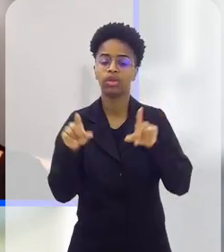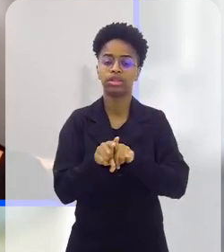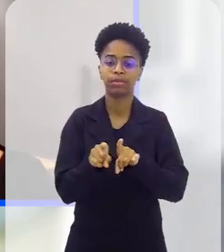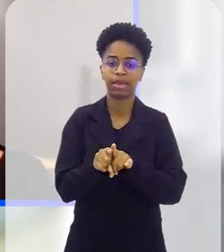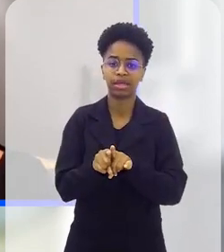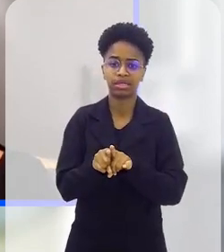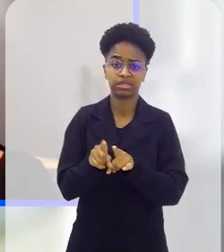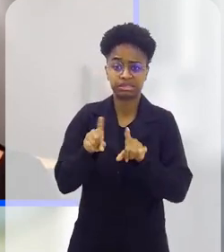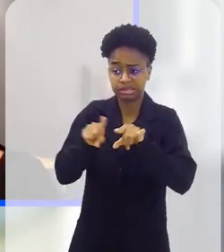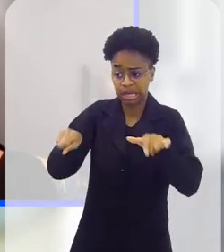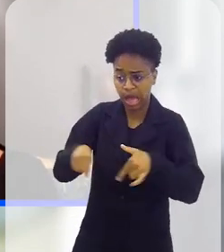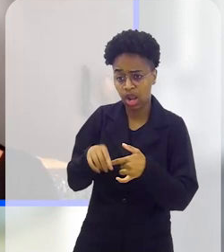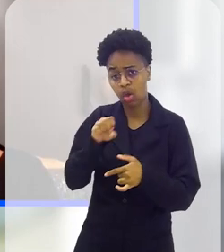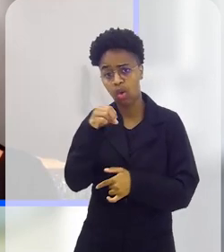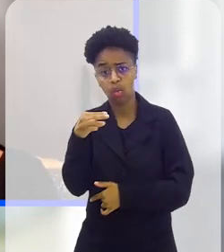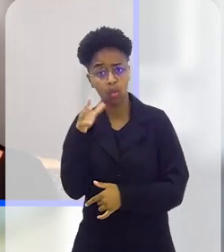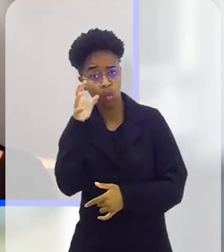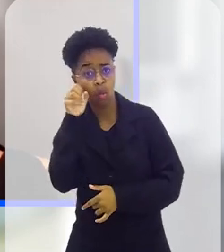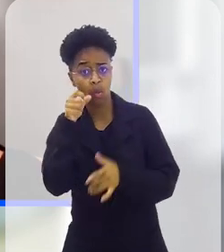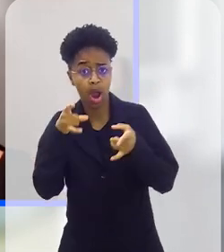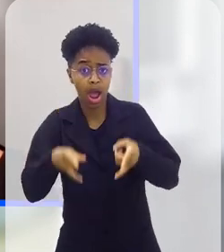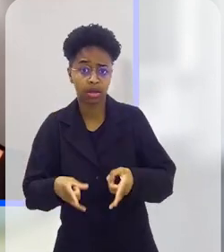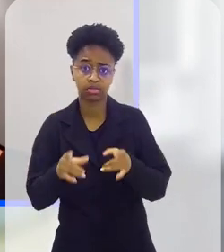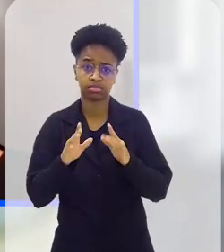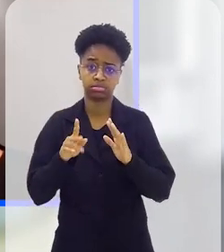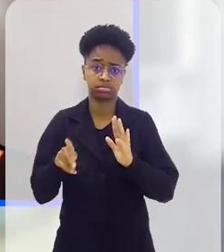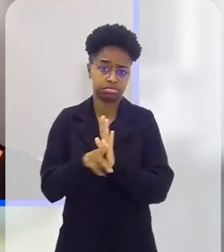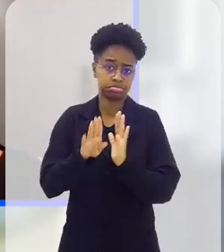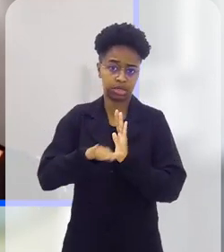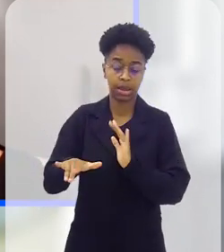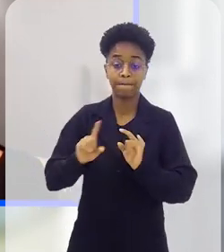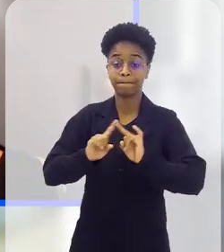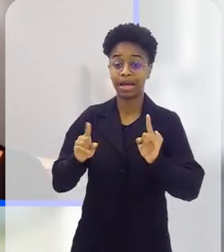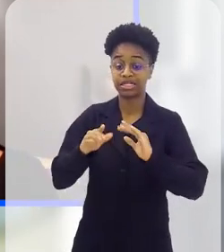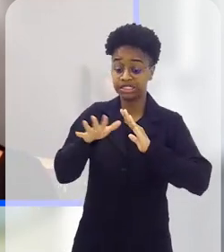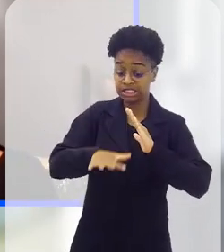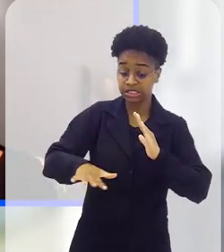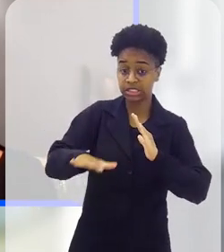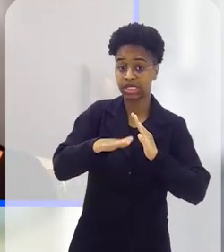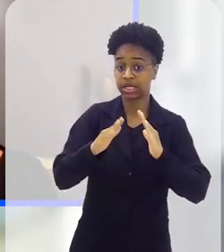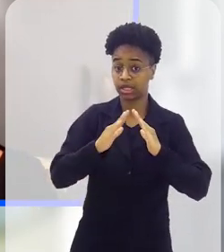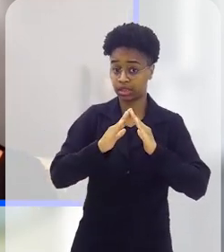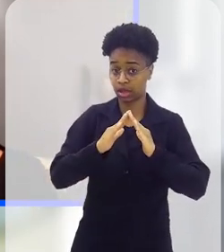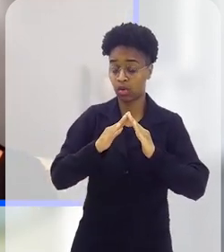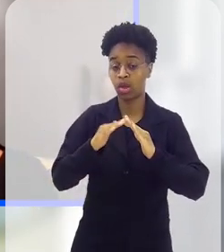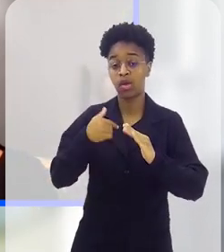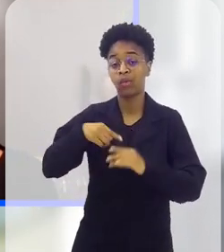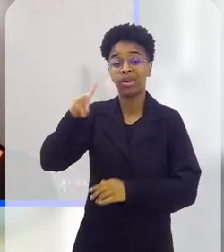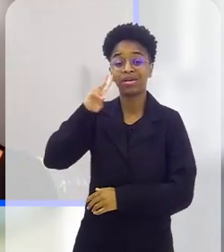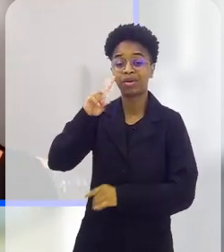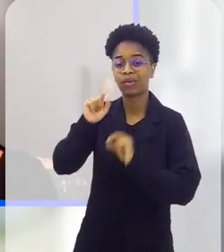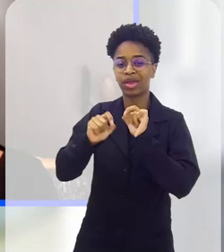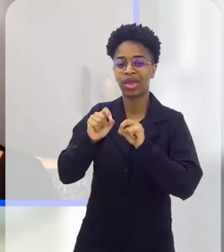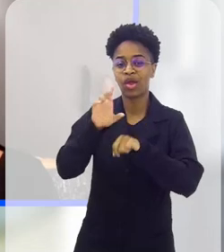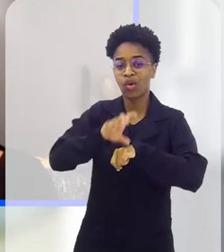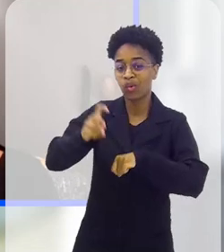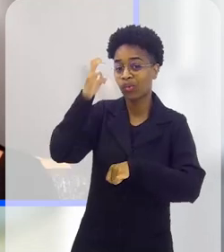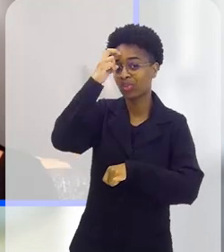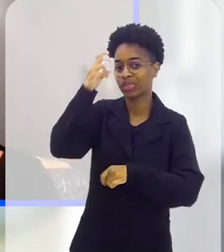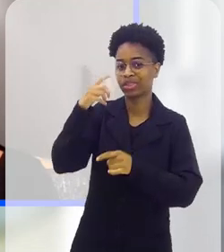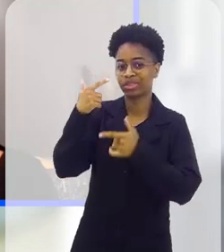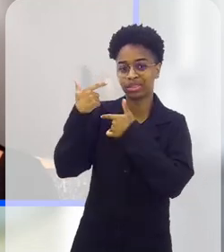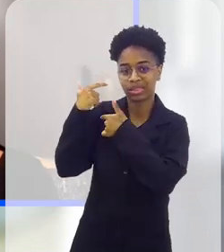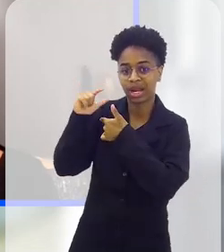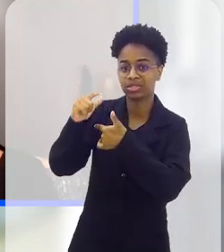numa sala de estar no quarto da criança. Mas, quando a gente fala de quintais, aí eu queria resgatar uma imagem da nossa cultura